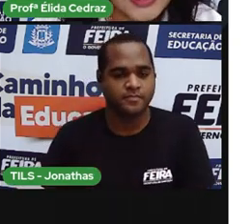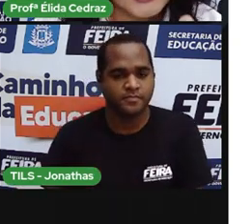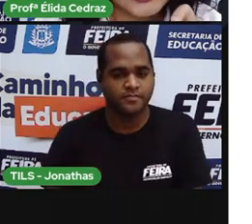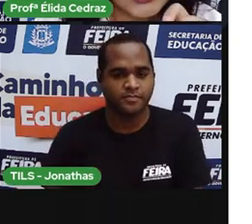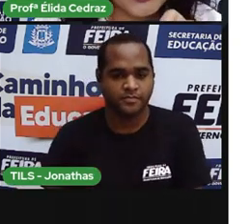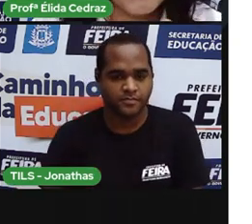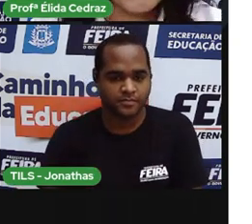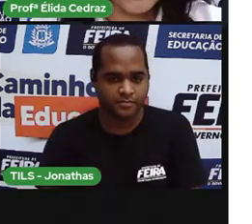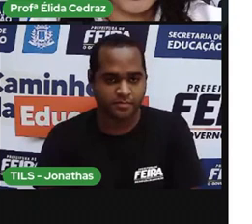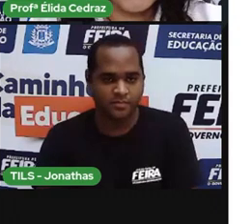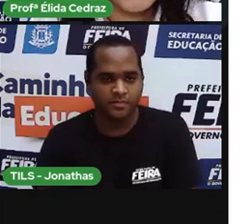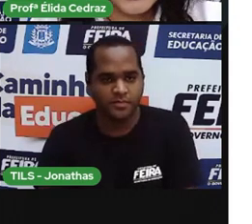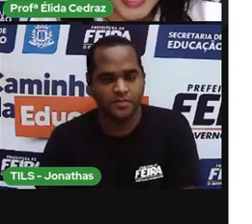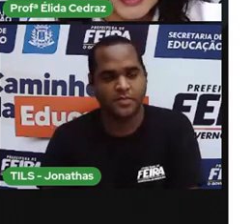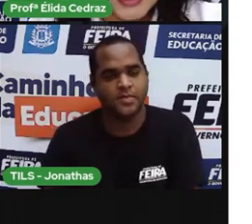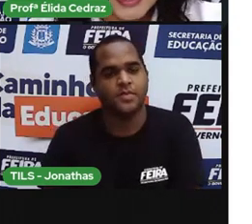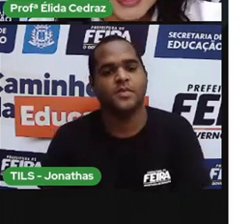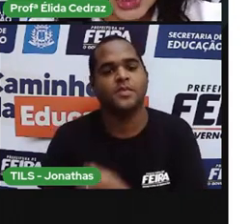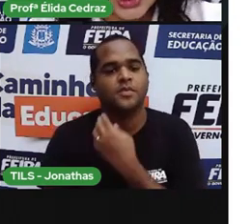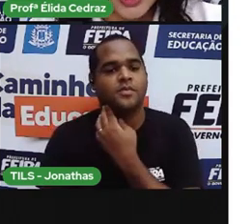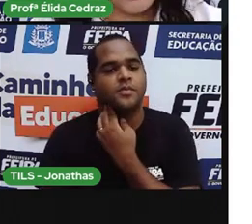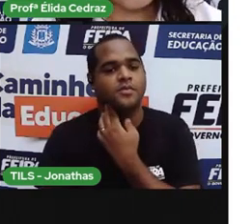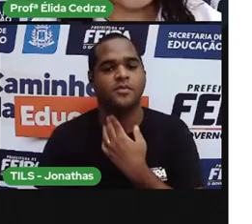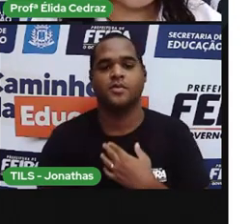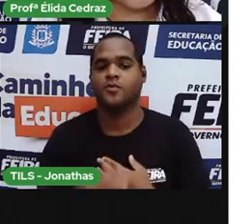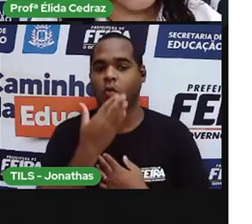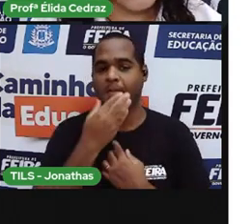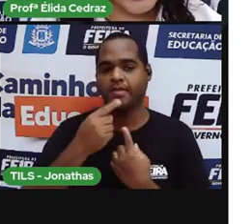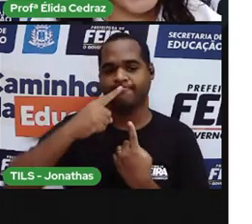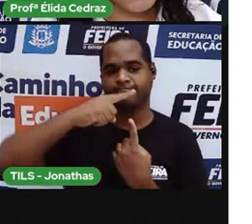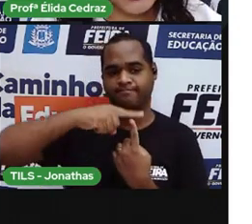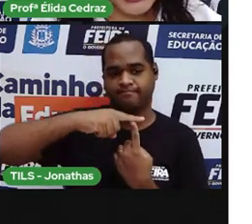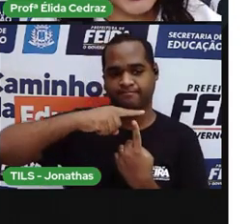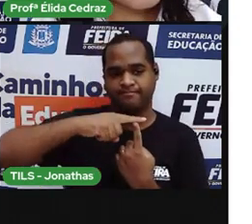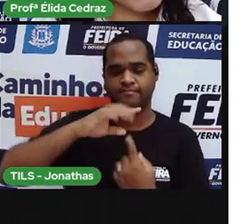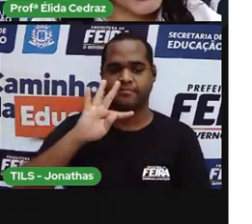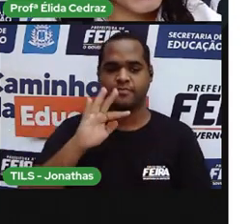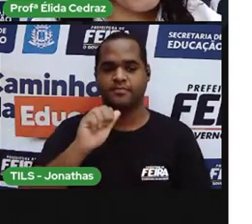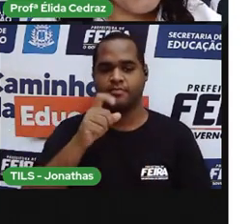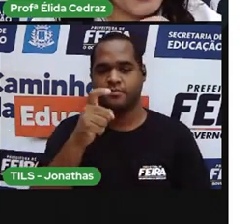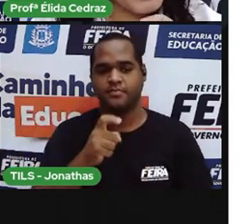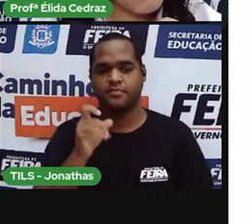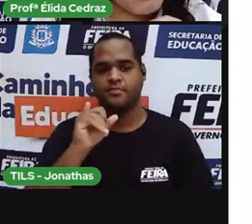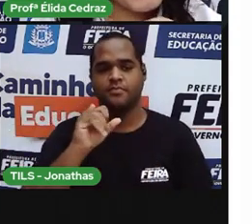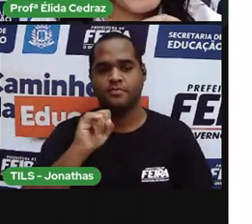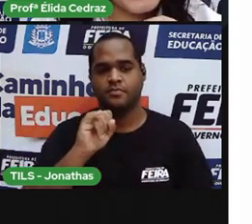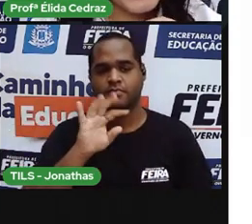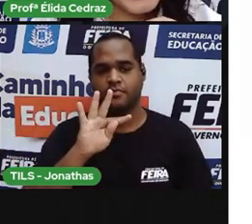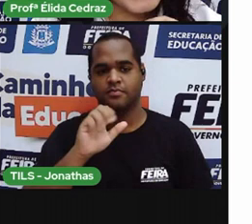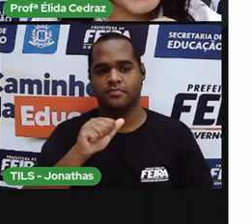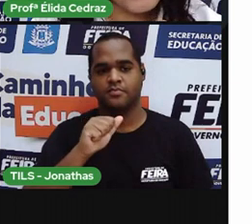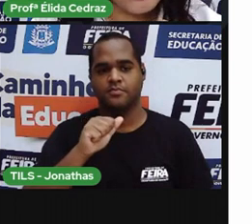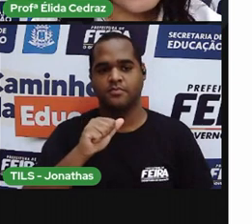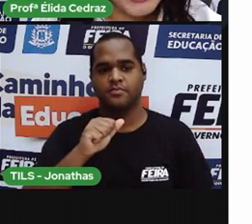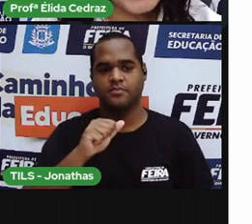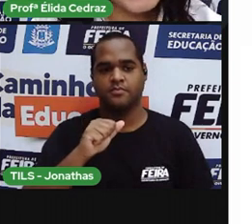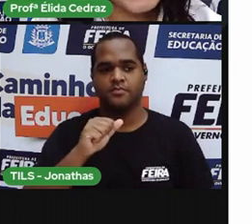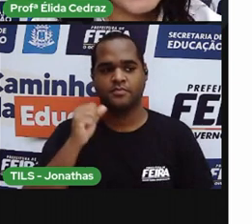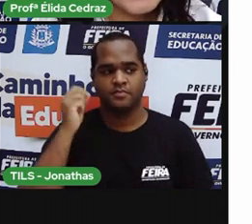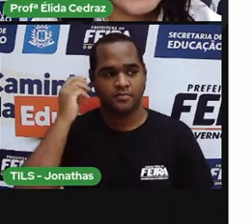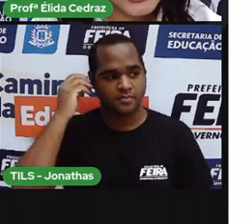Isso, otaxista. É com x, mas o som é de qui, né?